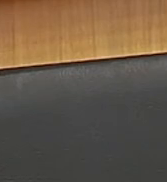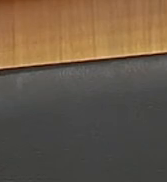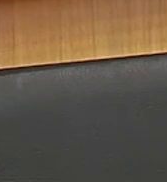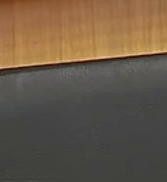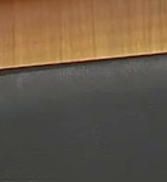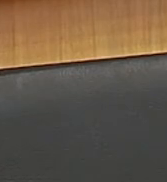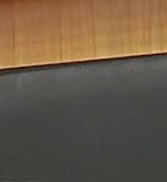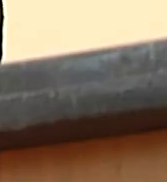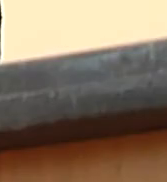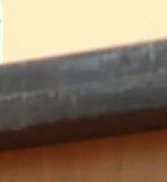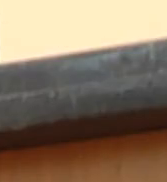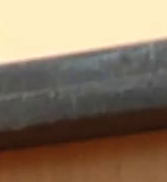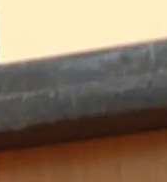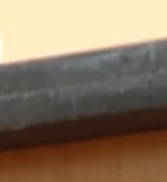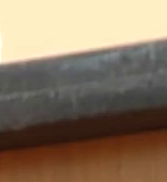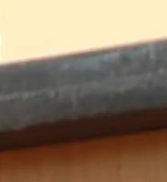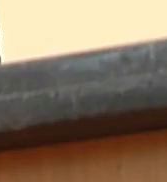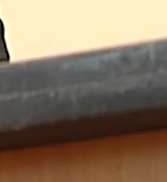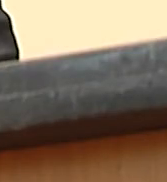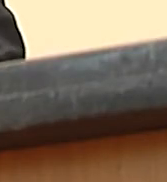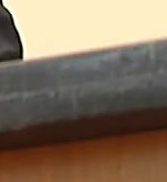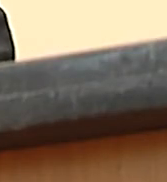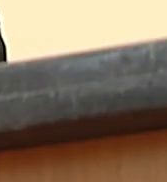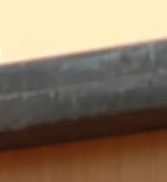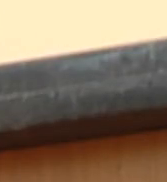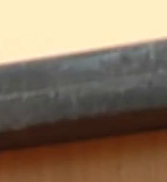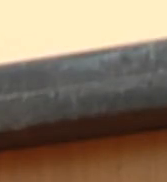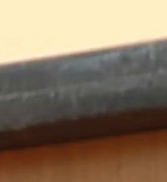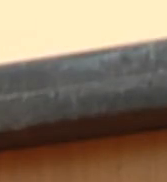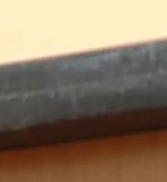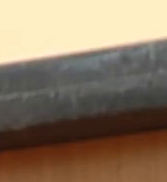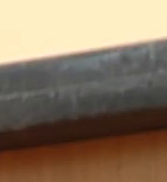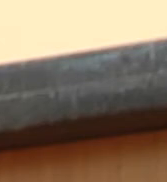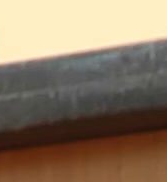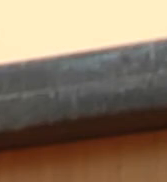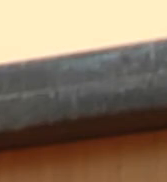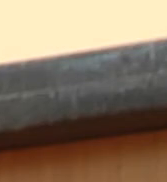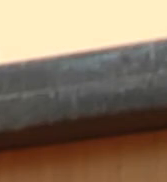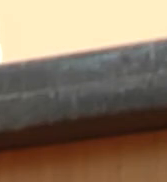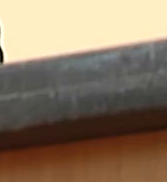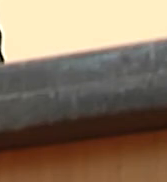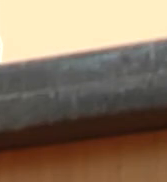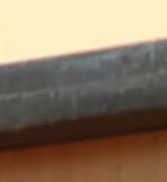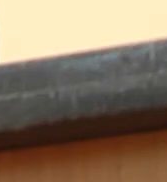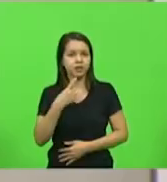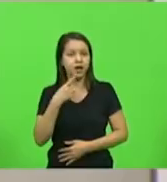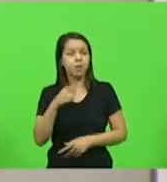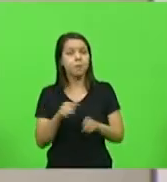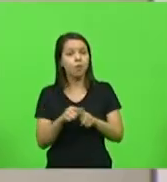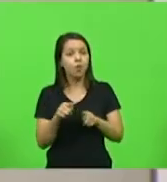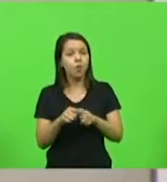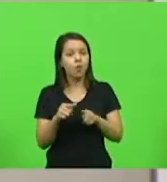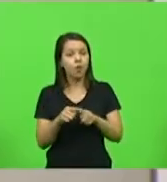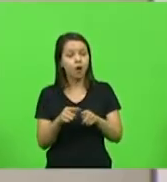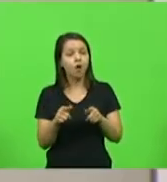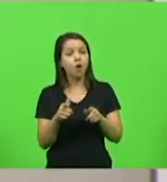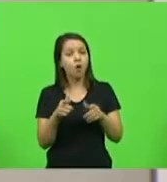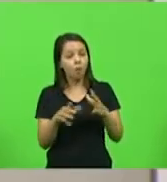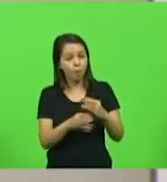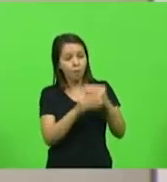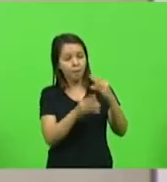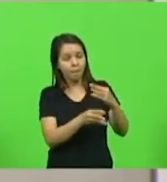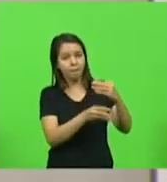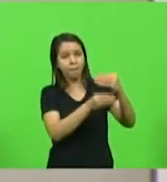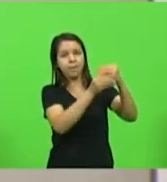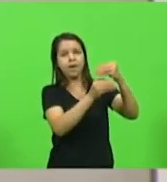incluídas no orçamento, que permite a realização de obras e ações em todo o estado. Estas emendas elas levam